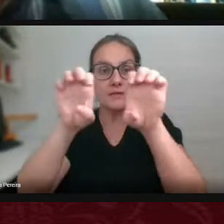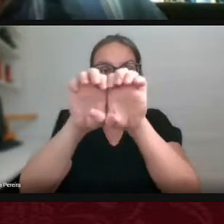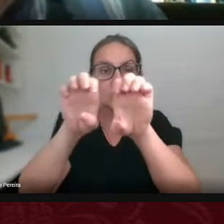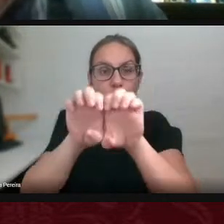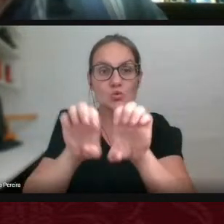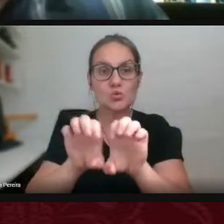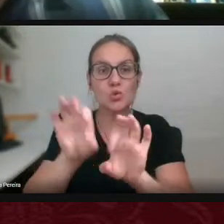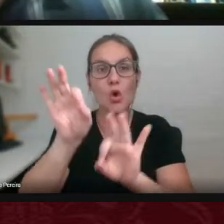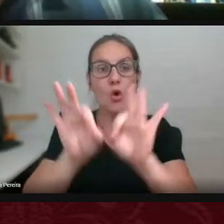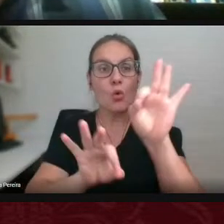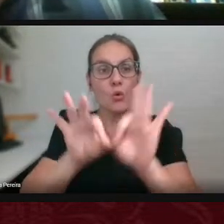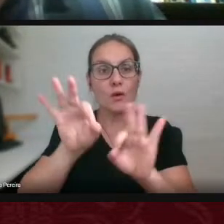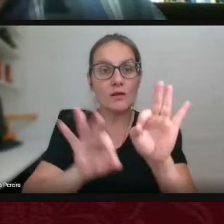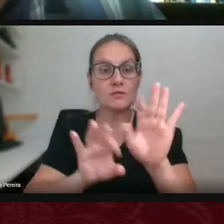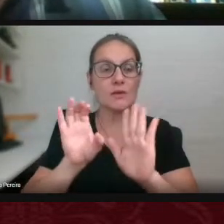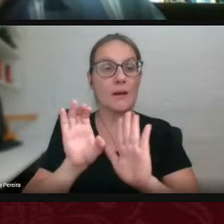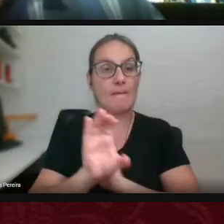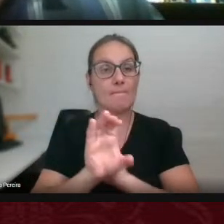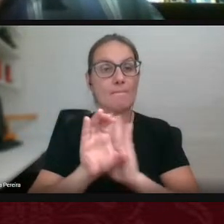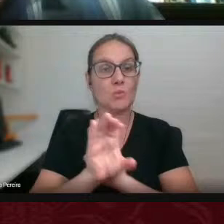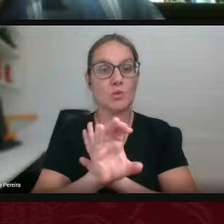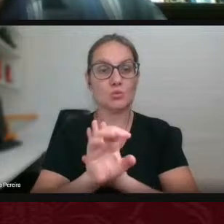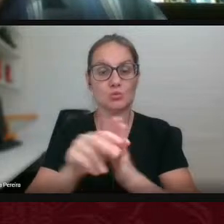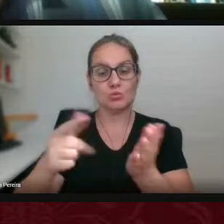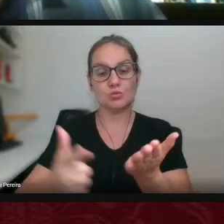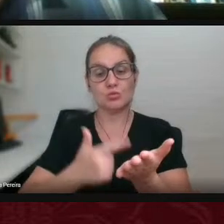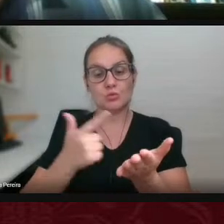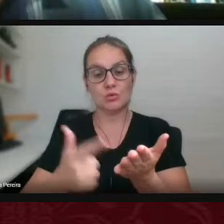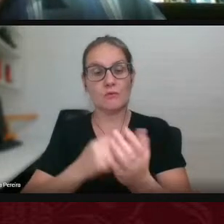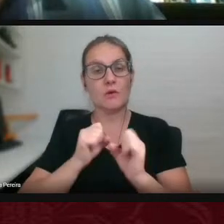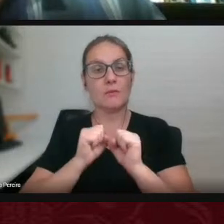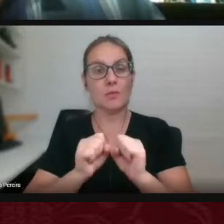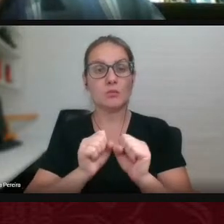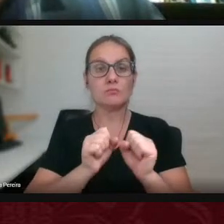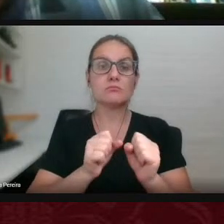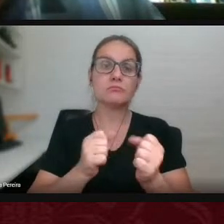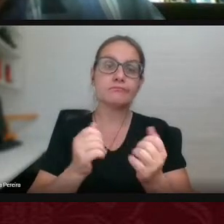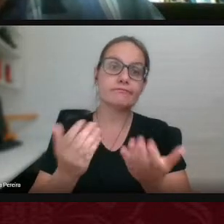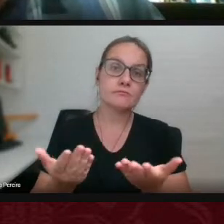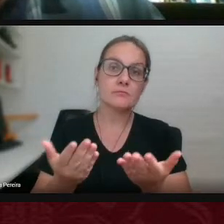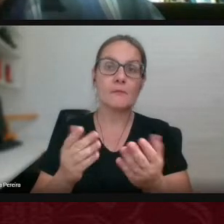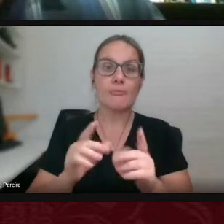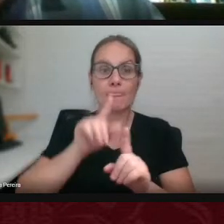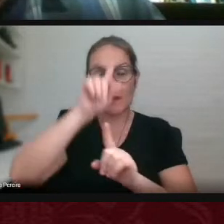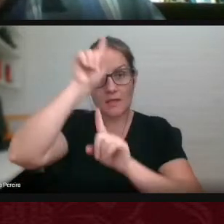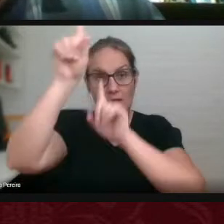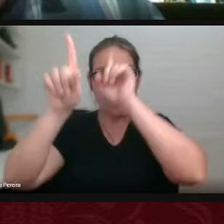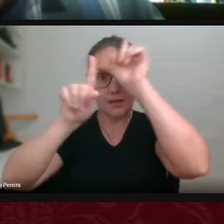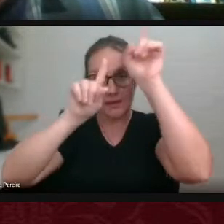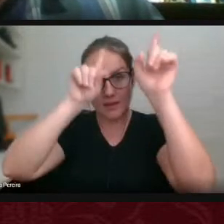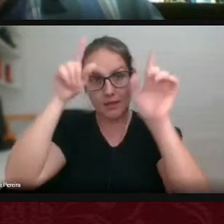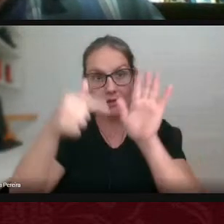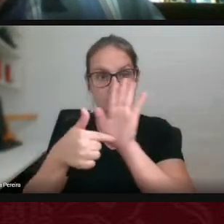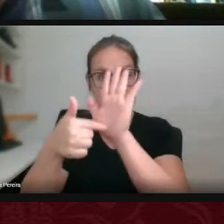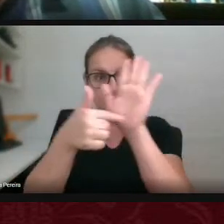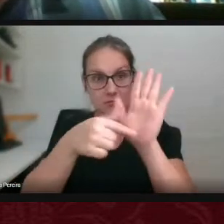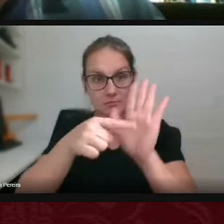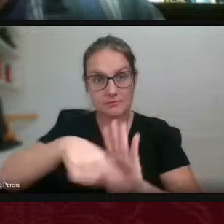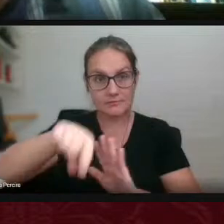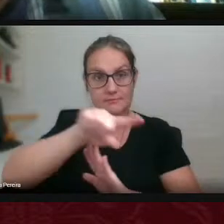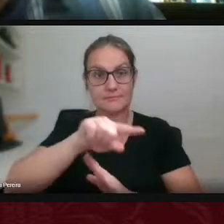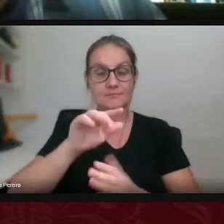estruturação do livro, para que a gente possa dividir algumas ideias com vocês, ok?